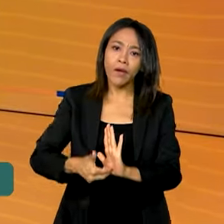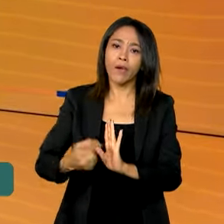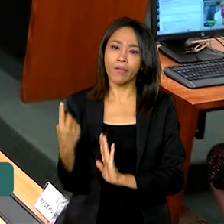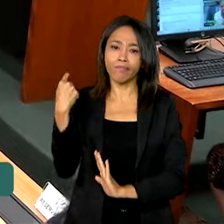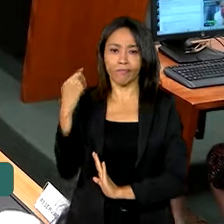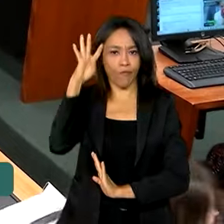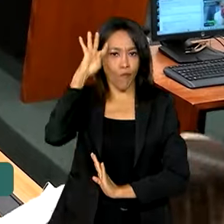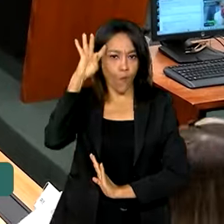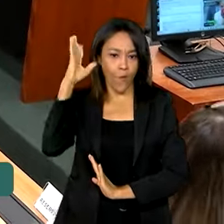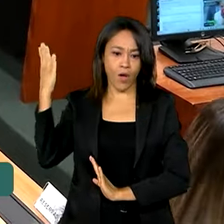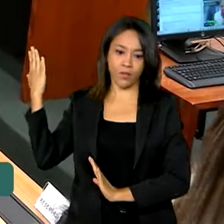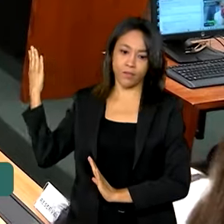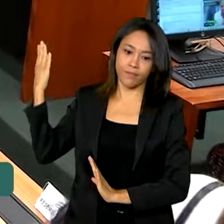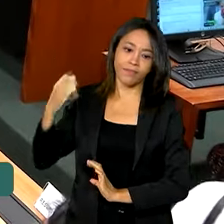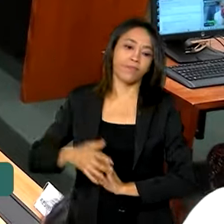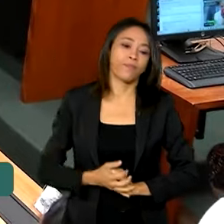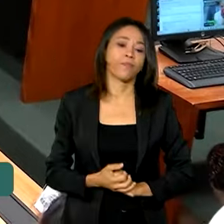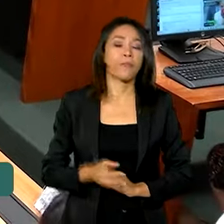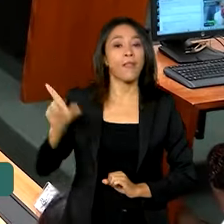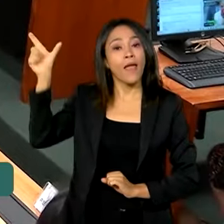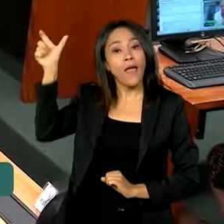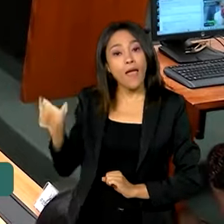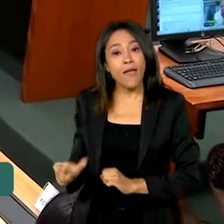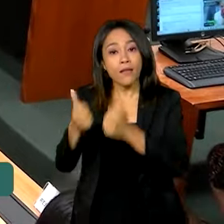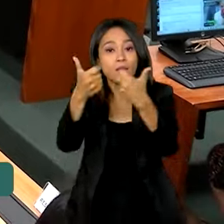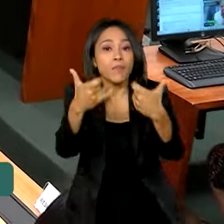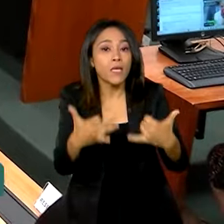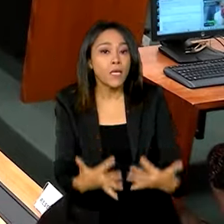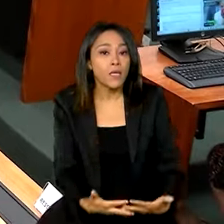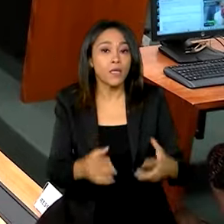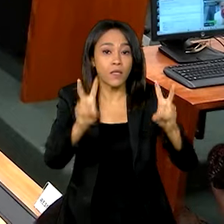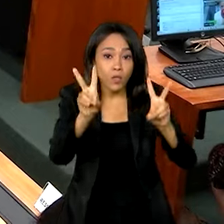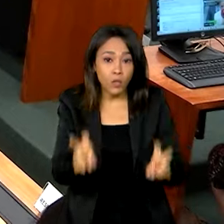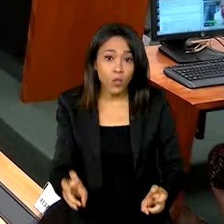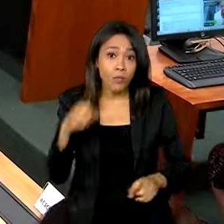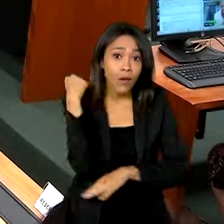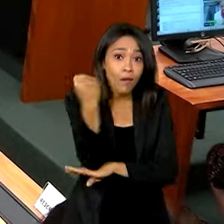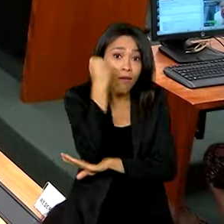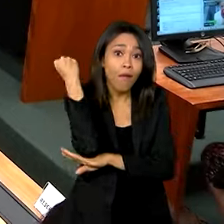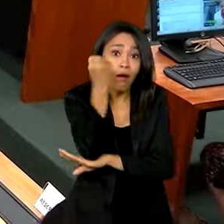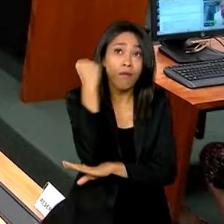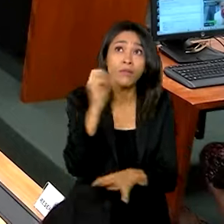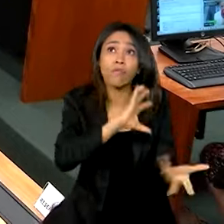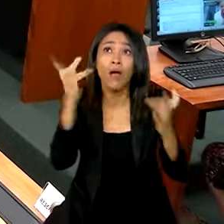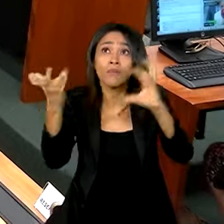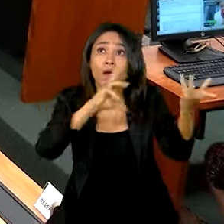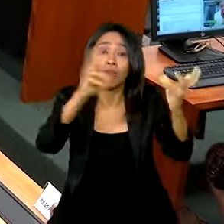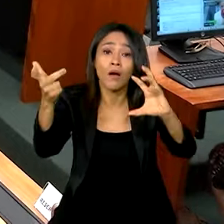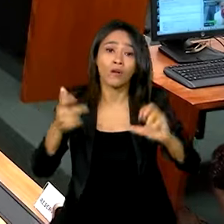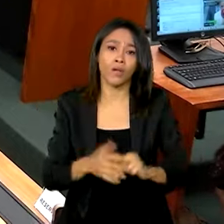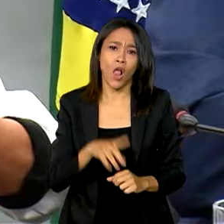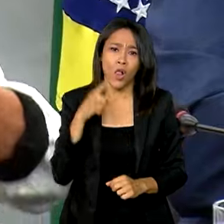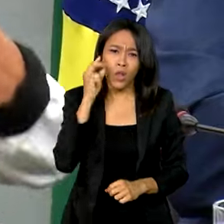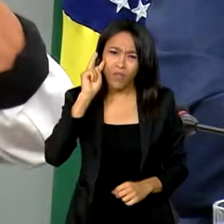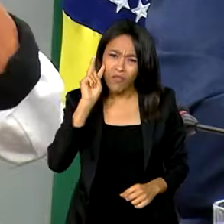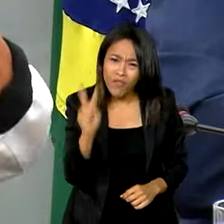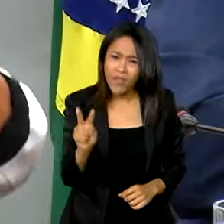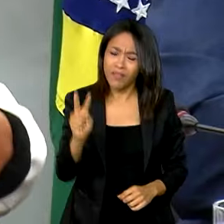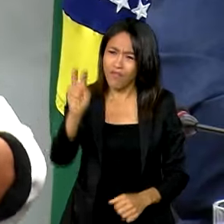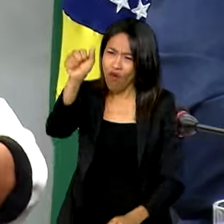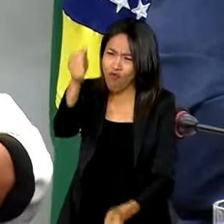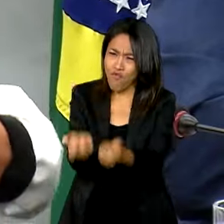Em função do extremo climático, nós estamos vendo a floresta